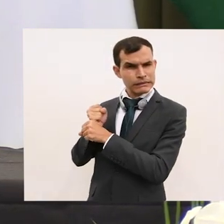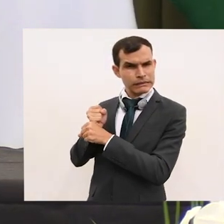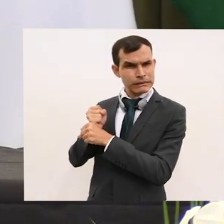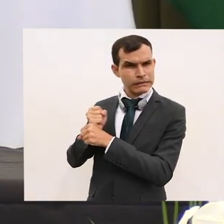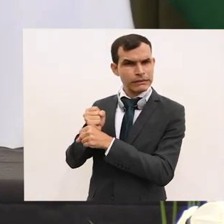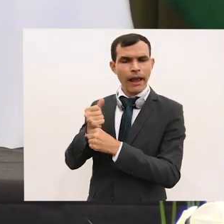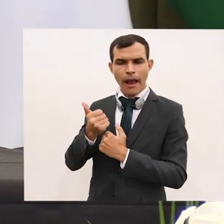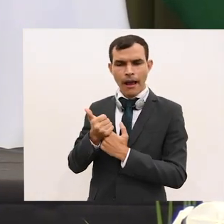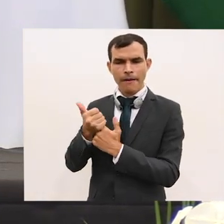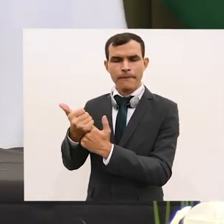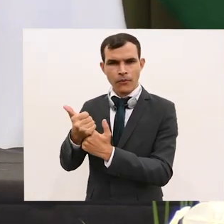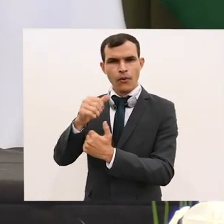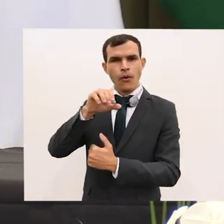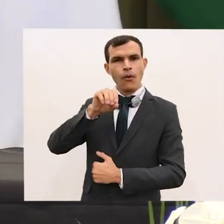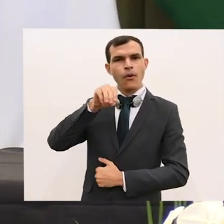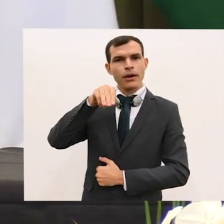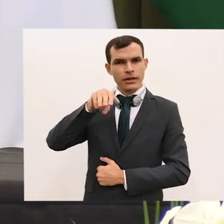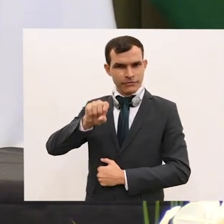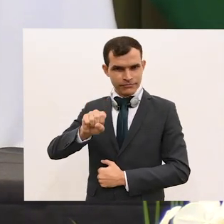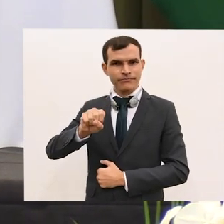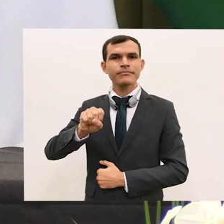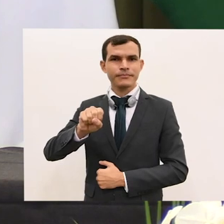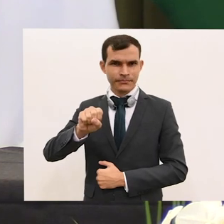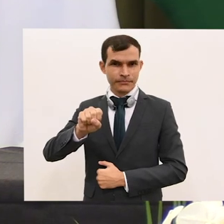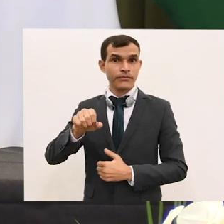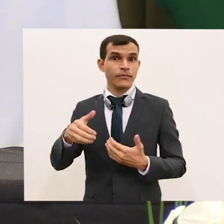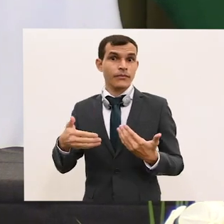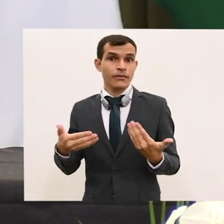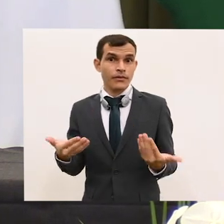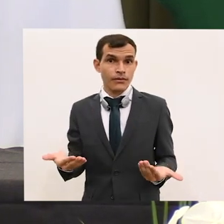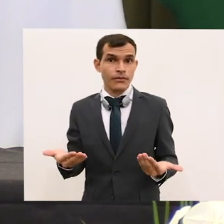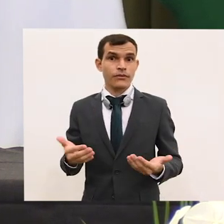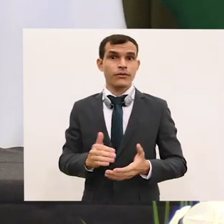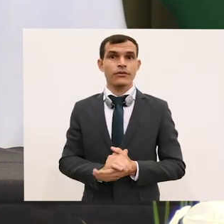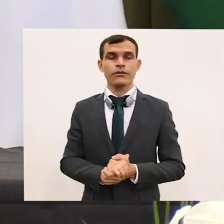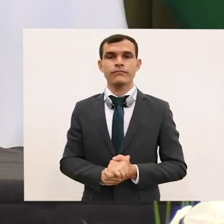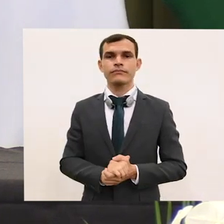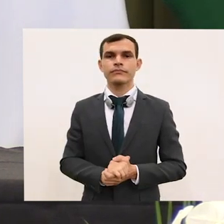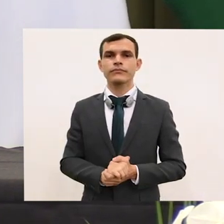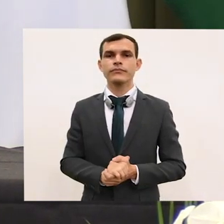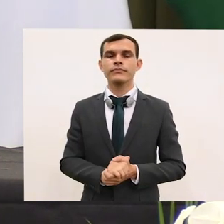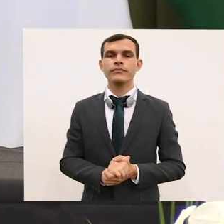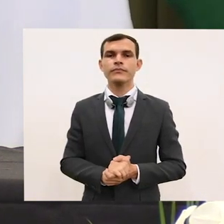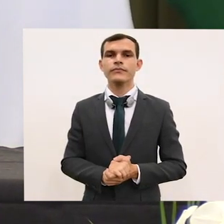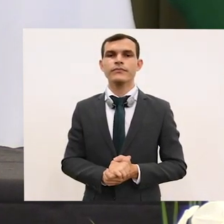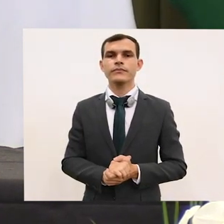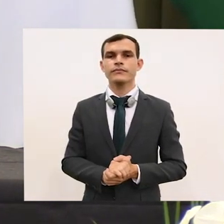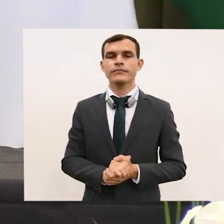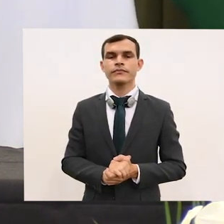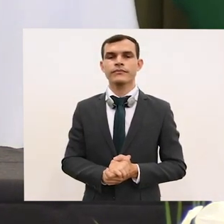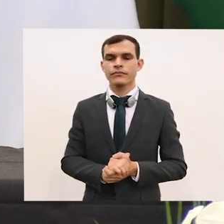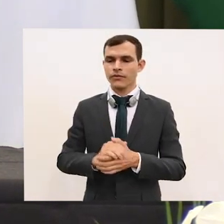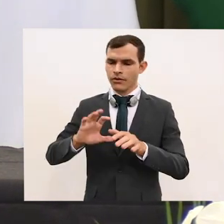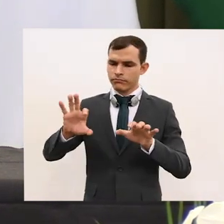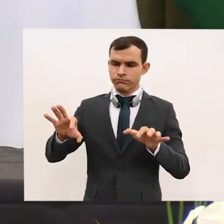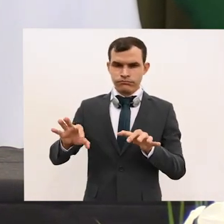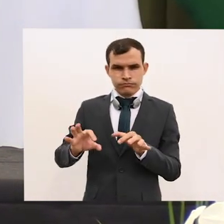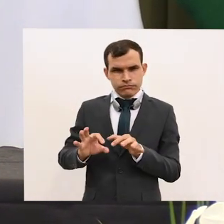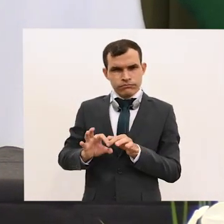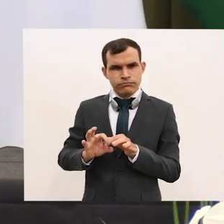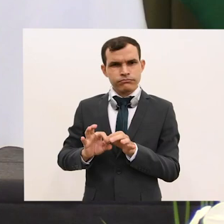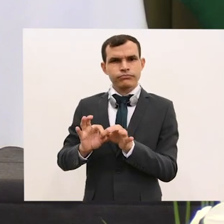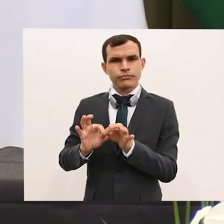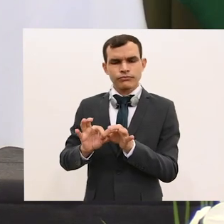e ao Sistema Multilateral de Comércio, e está especialmente engajado em contribuir para o êxito da próxima Conferência Ministerial da